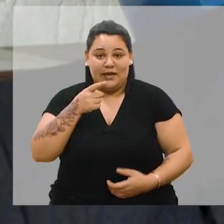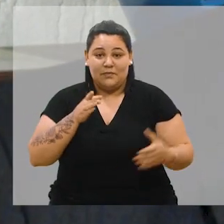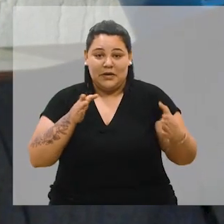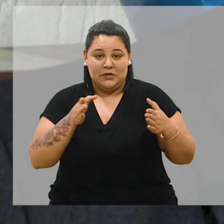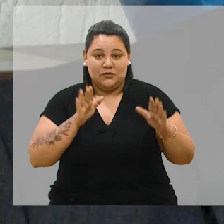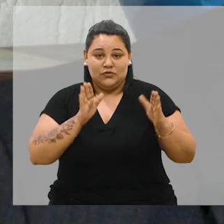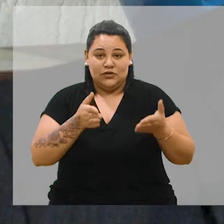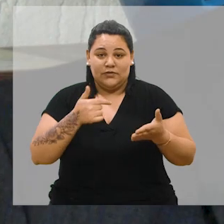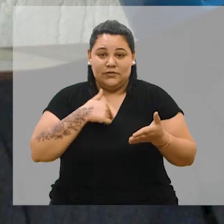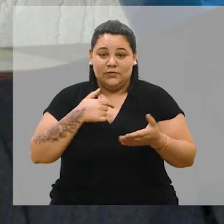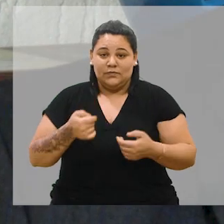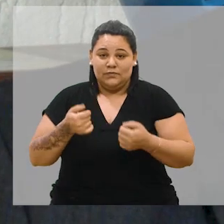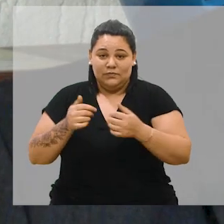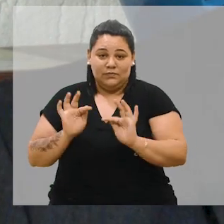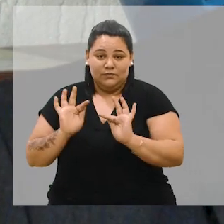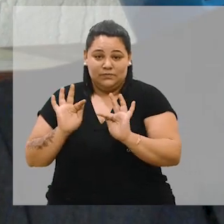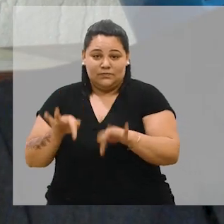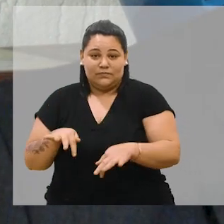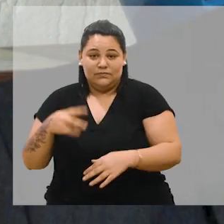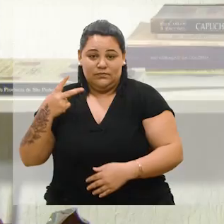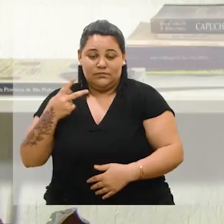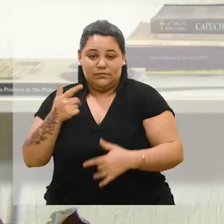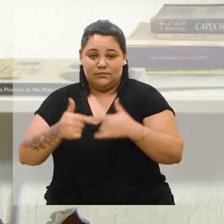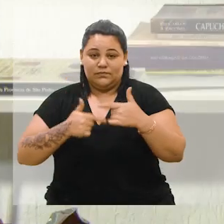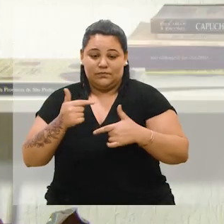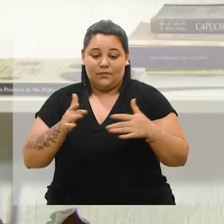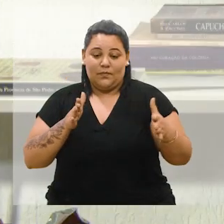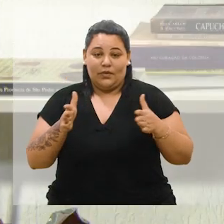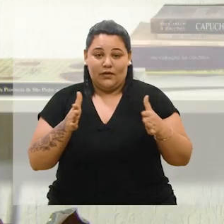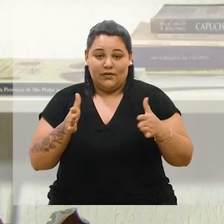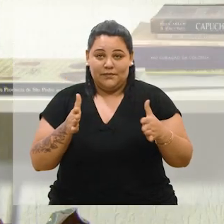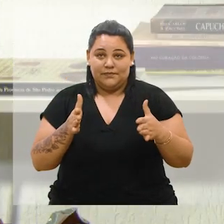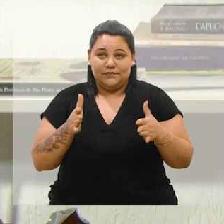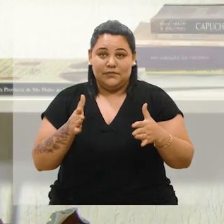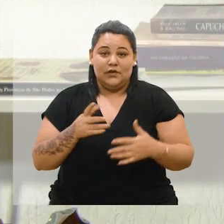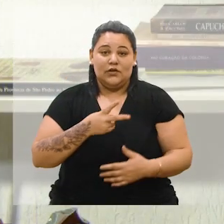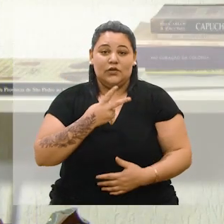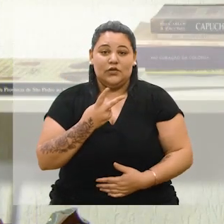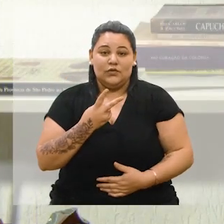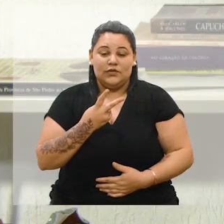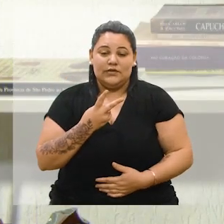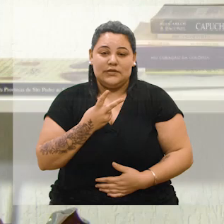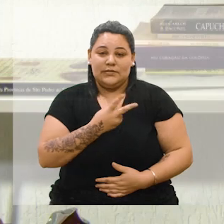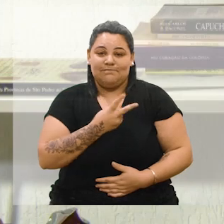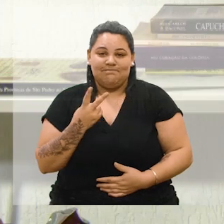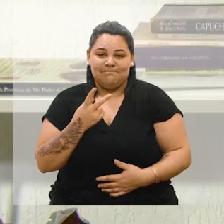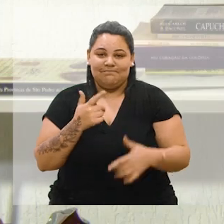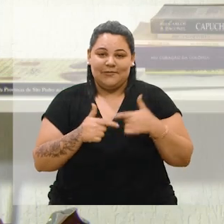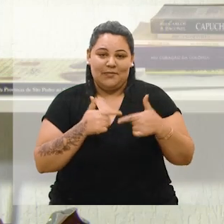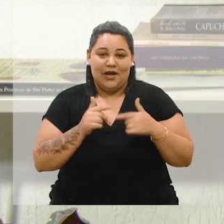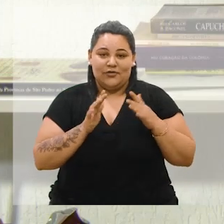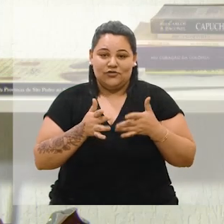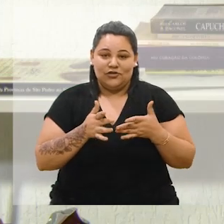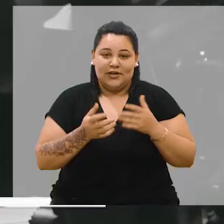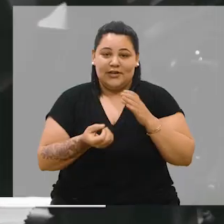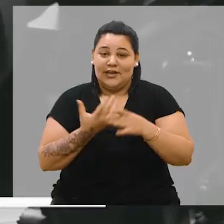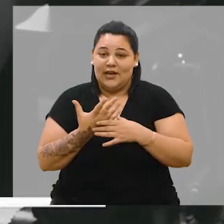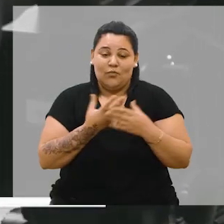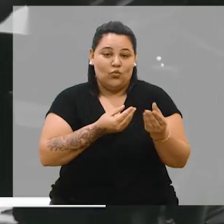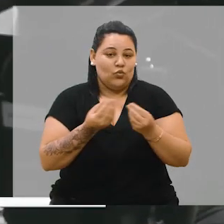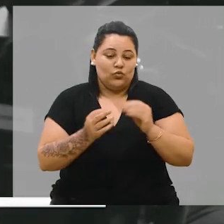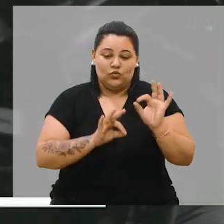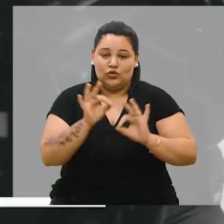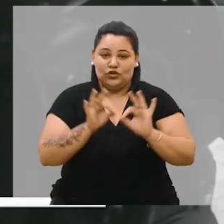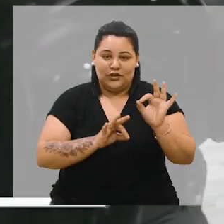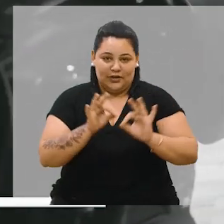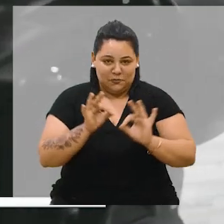encerrando o meu segundo mandato, nesses meus dois mandatos sou autor de vários projetos que